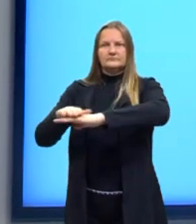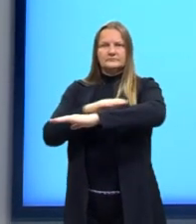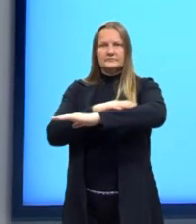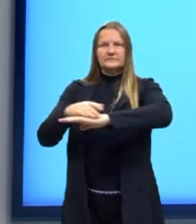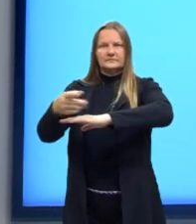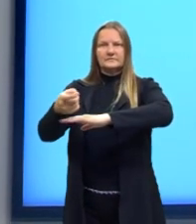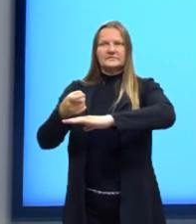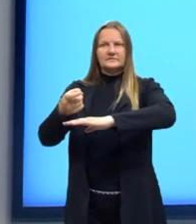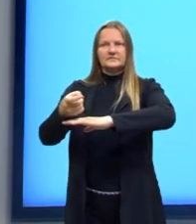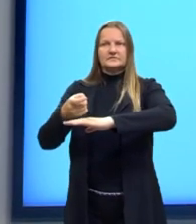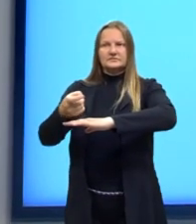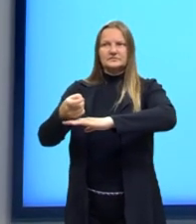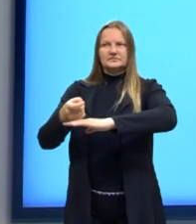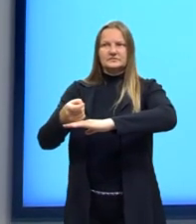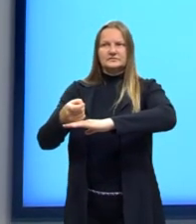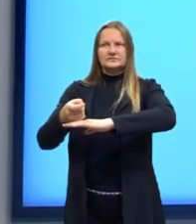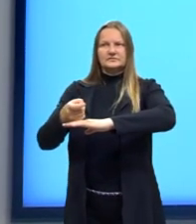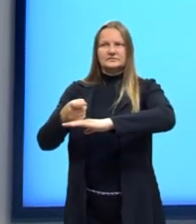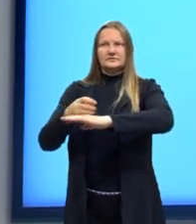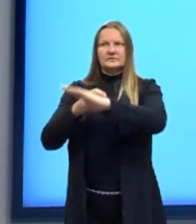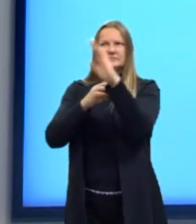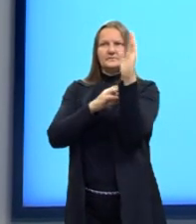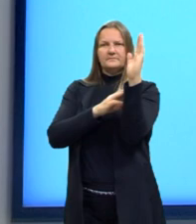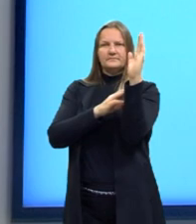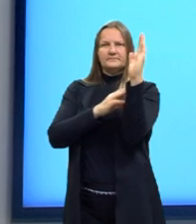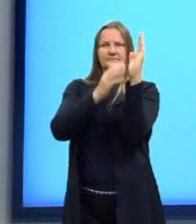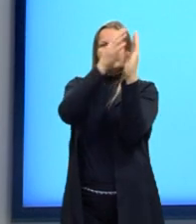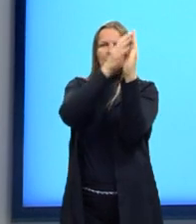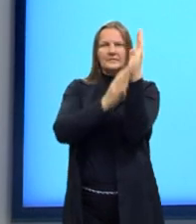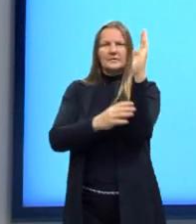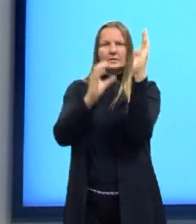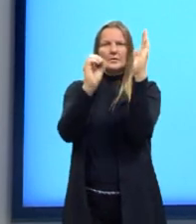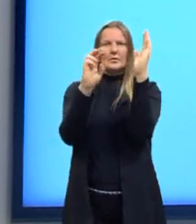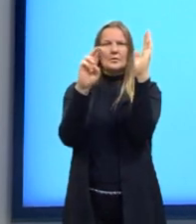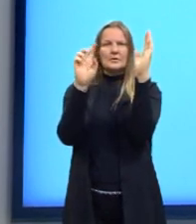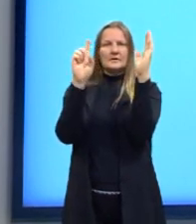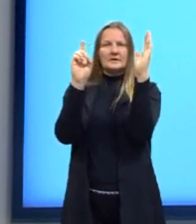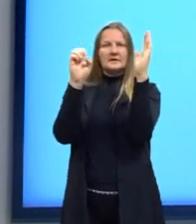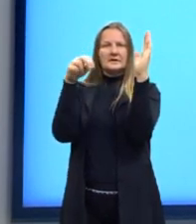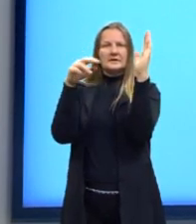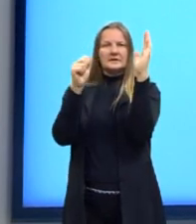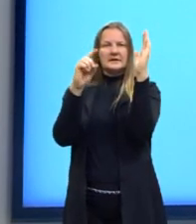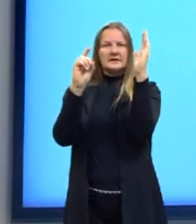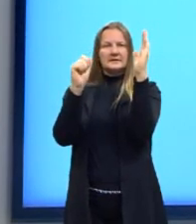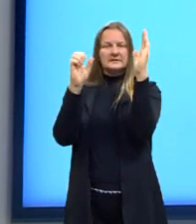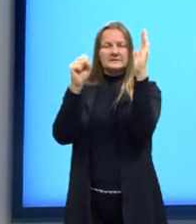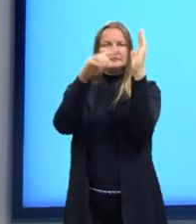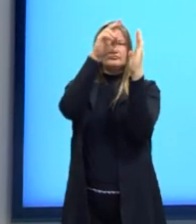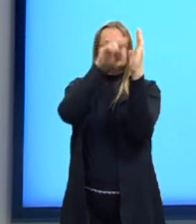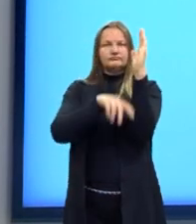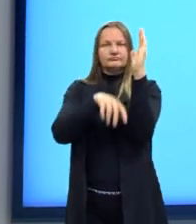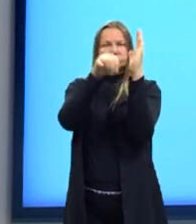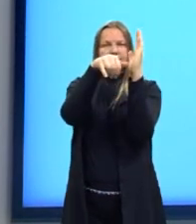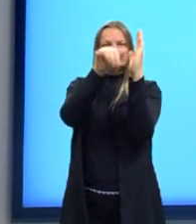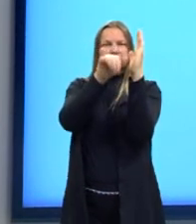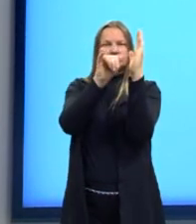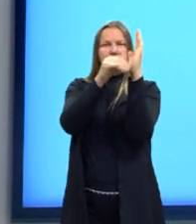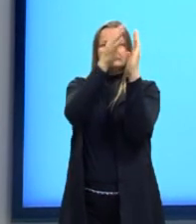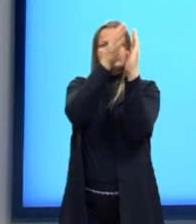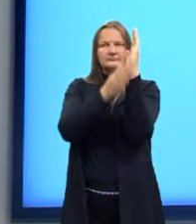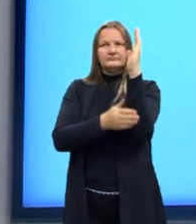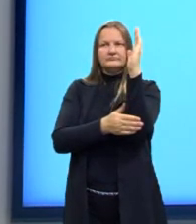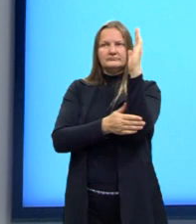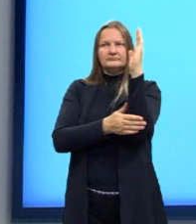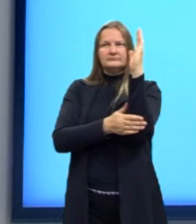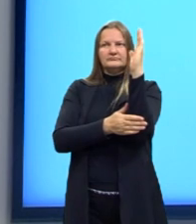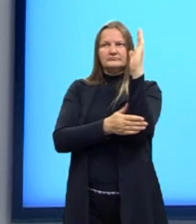que é o eixo x, horizontal, e o eixo das ordenadas, que é o y, que é o eixo vertical, né? Nós temos,